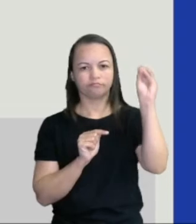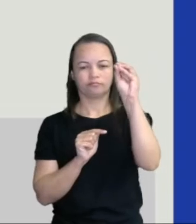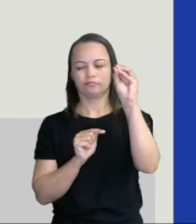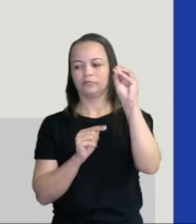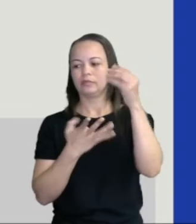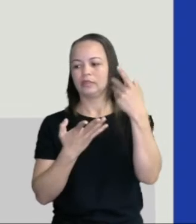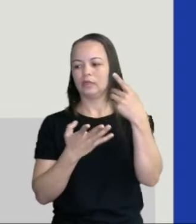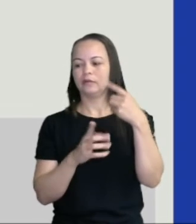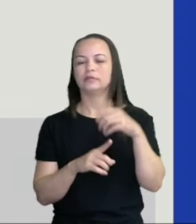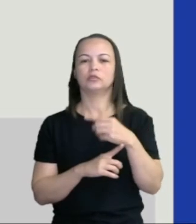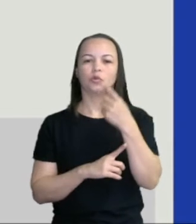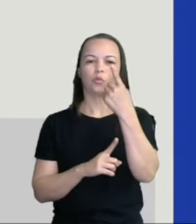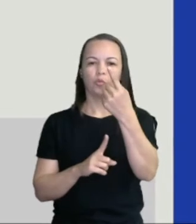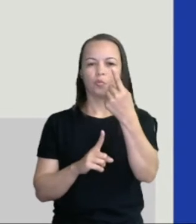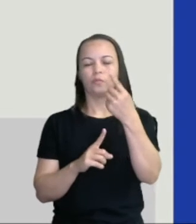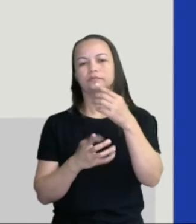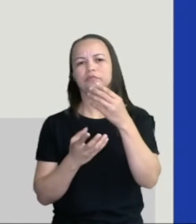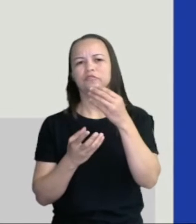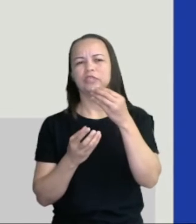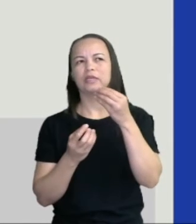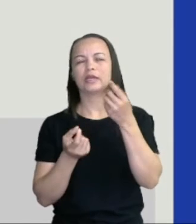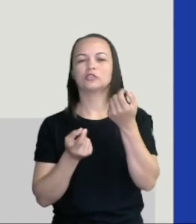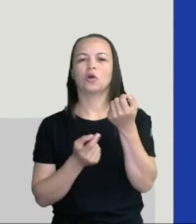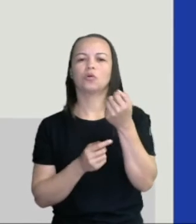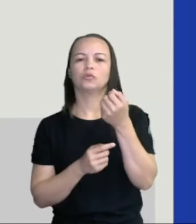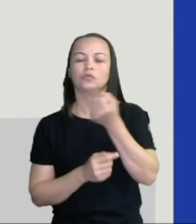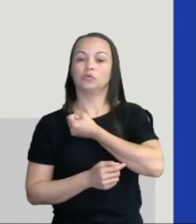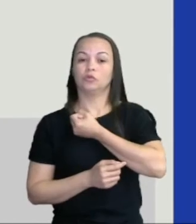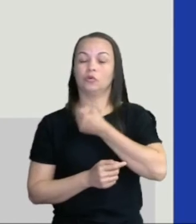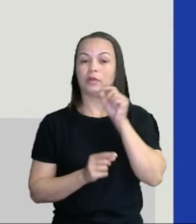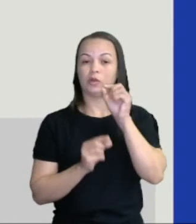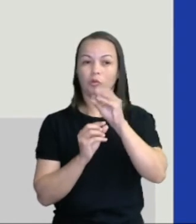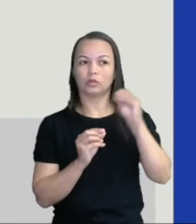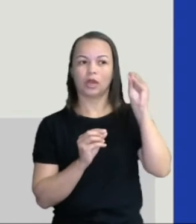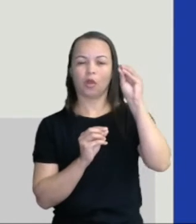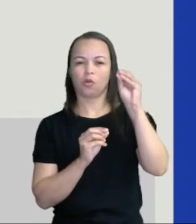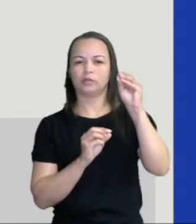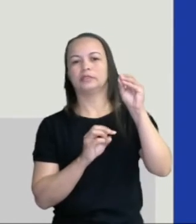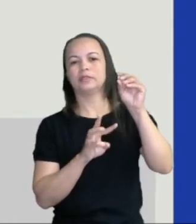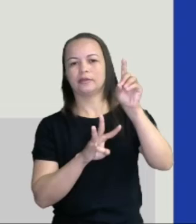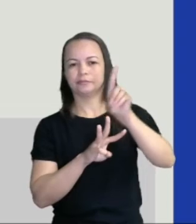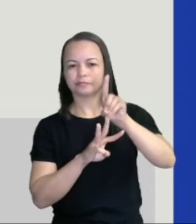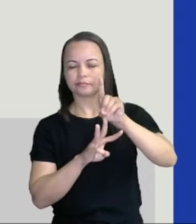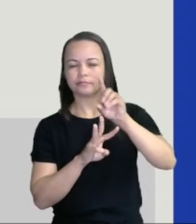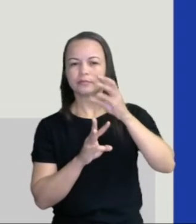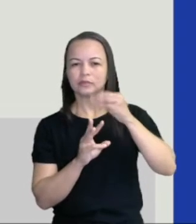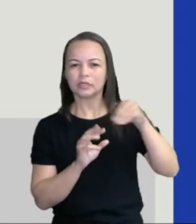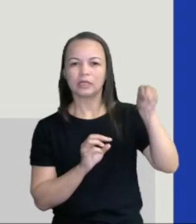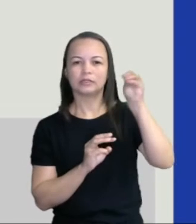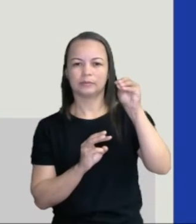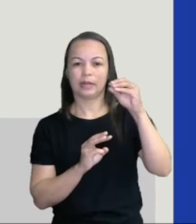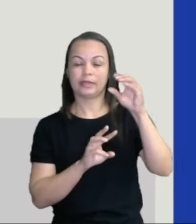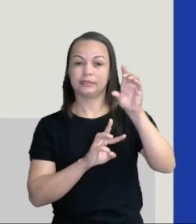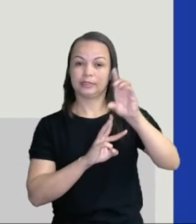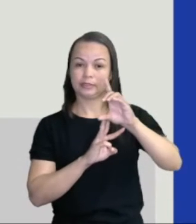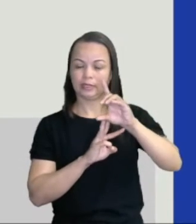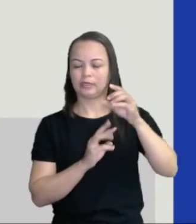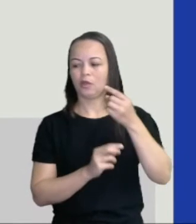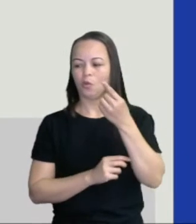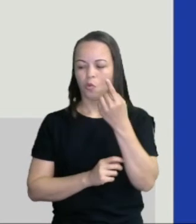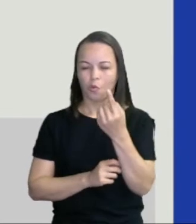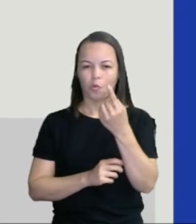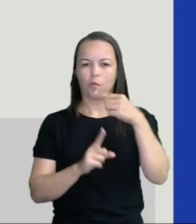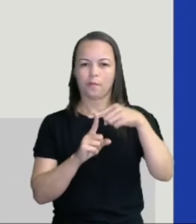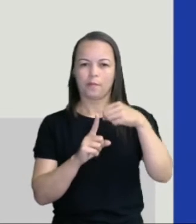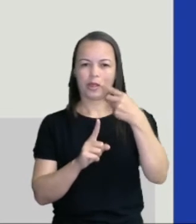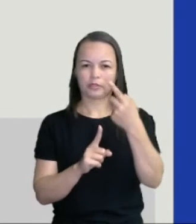adicionei, fica só o algarismo que é da ordem das dezenas e sobe lá para a centena. Um mais um mais um,